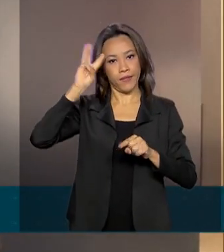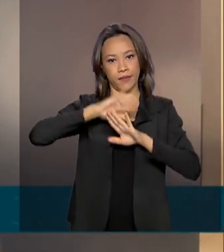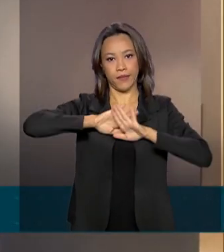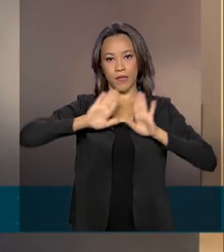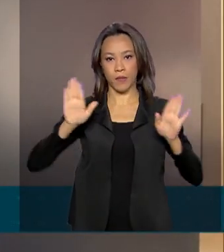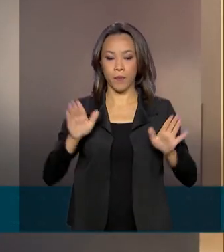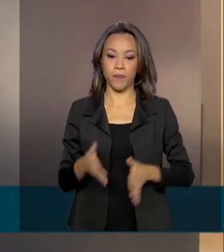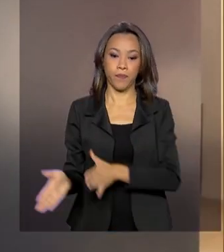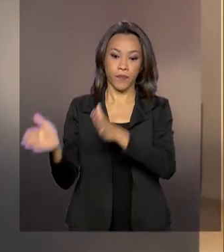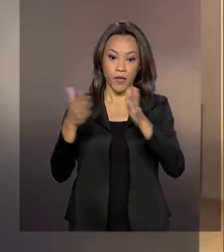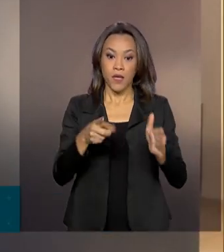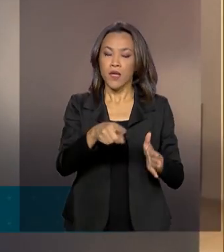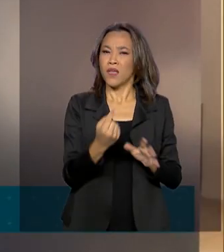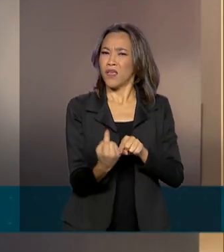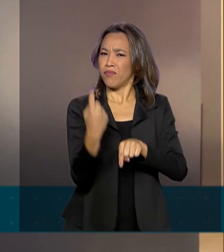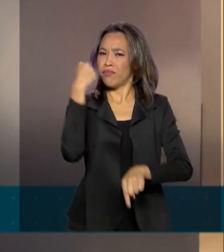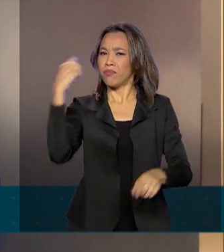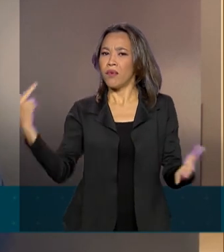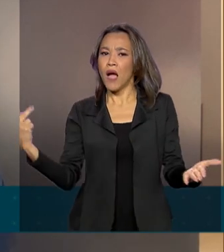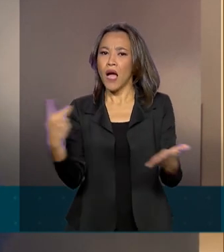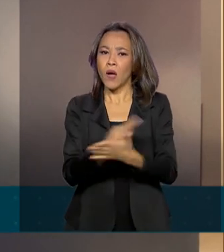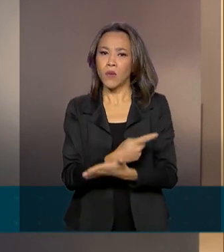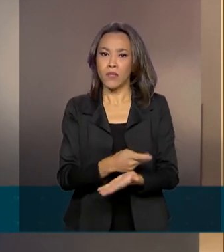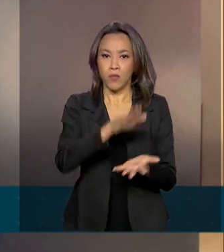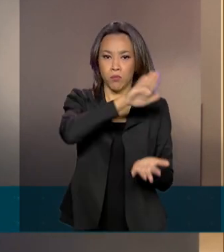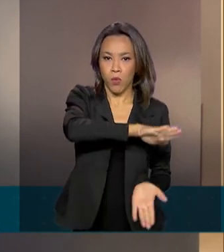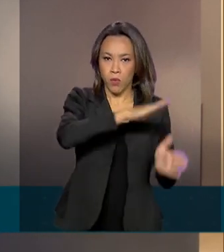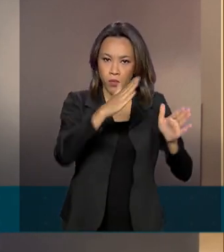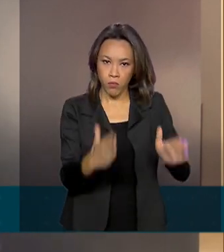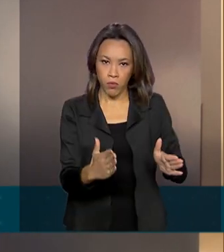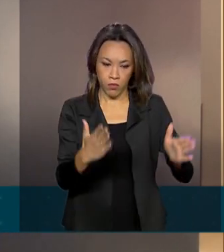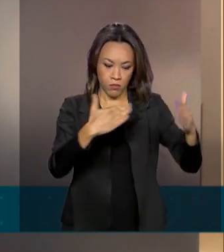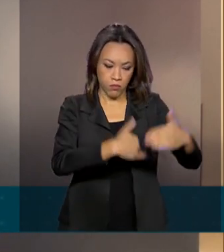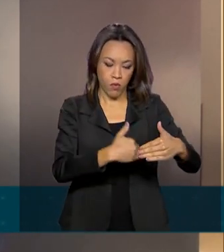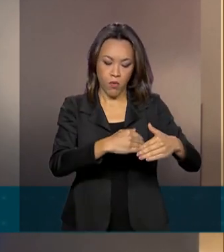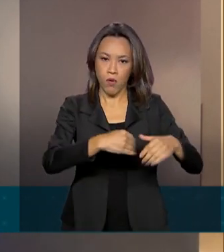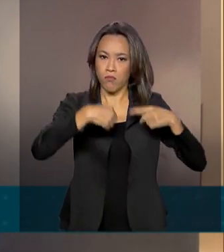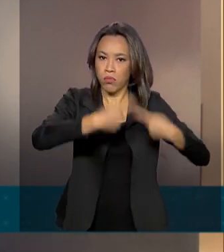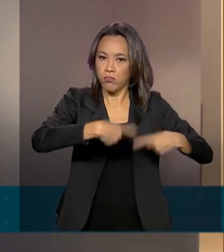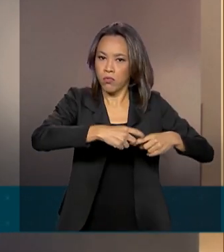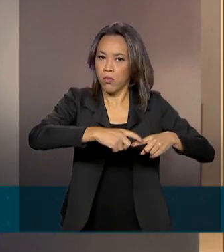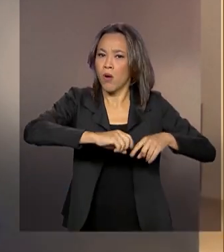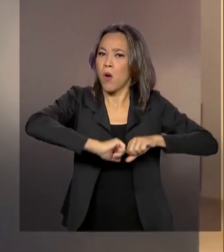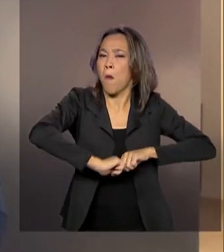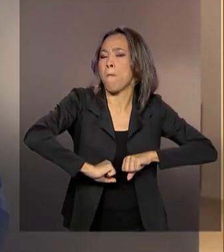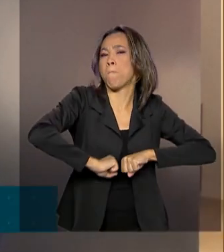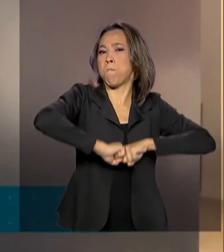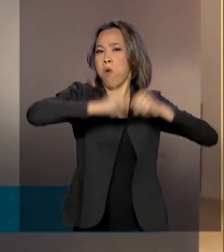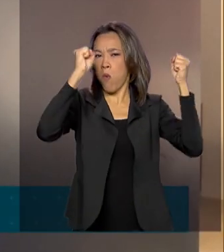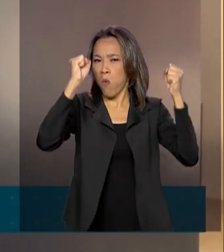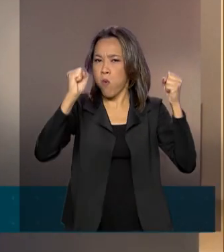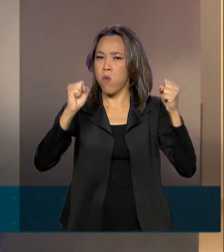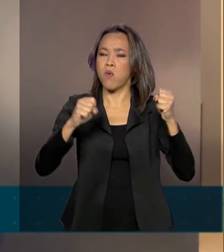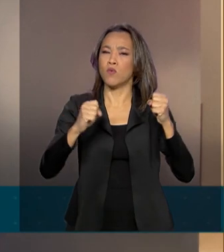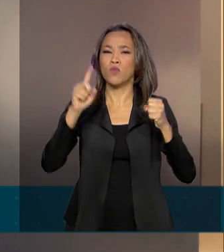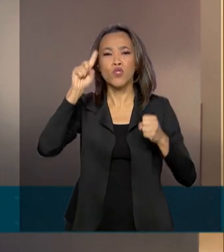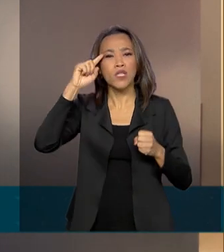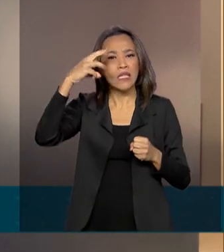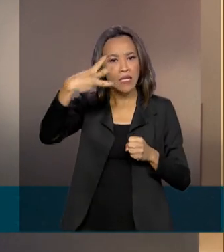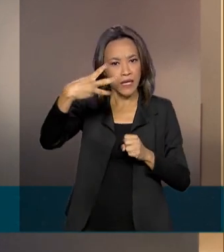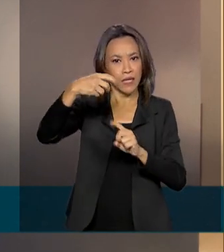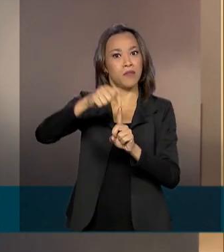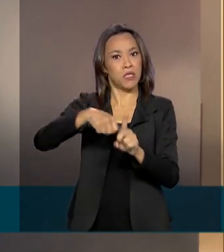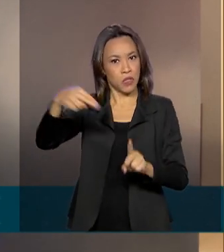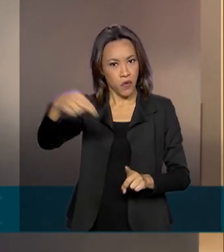explosão num transformador da principal subestação do Amapá causou o blackout no dia 3 de novembro, o governo